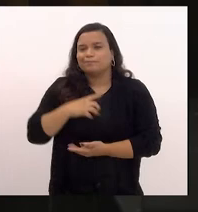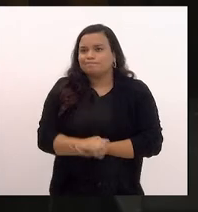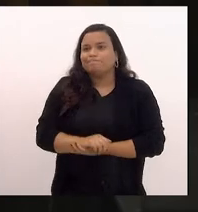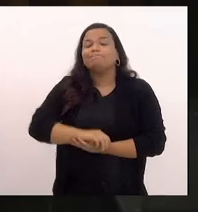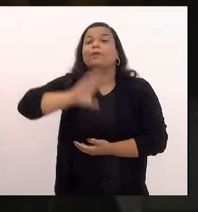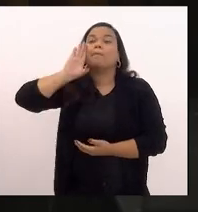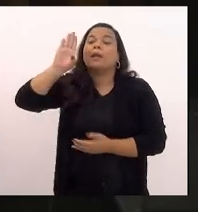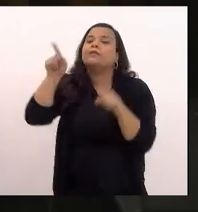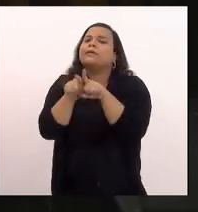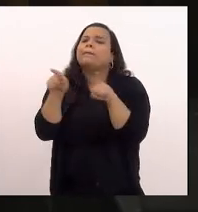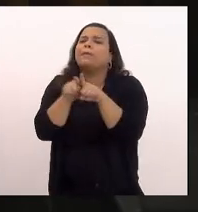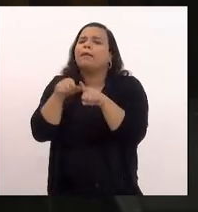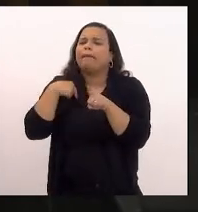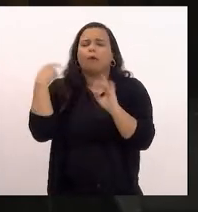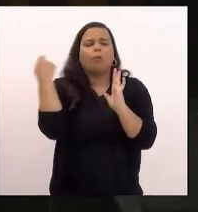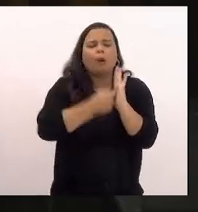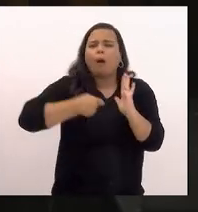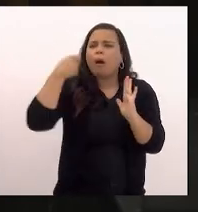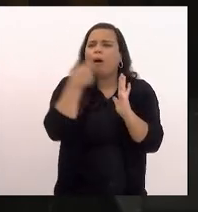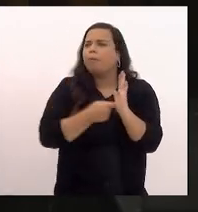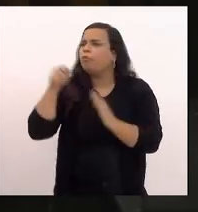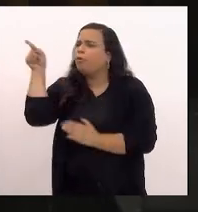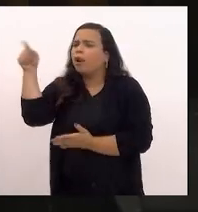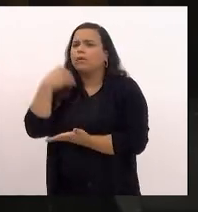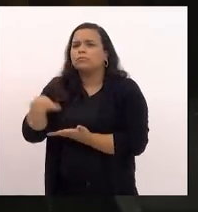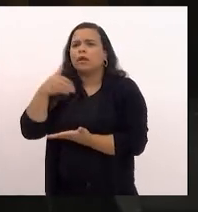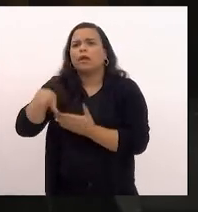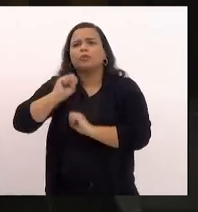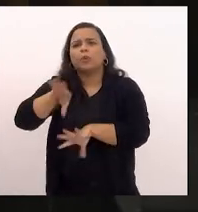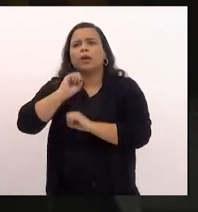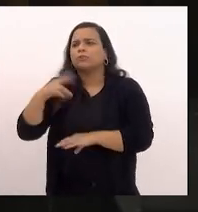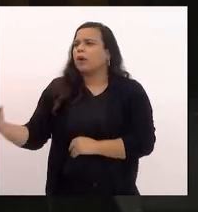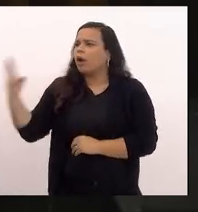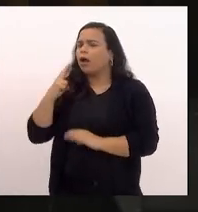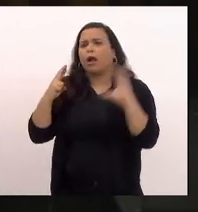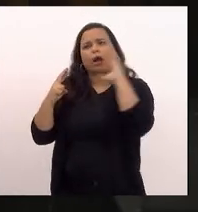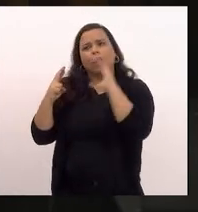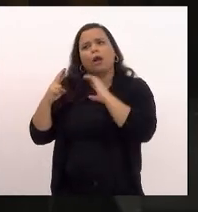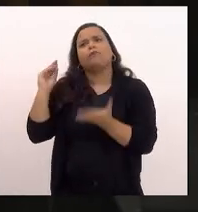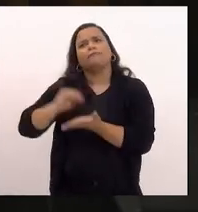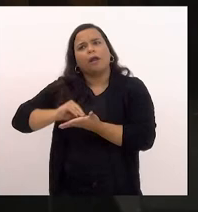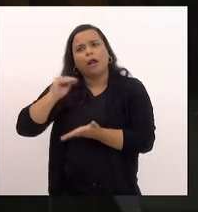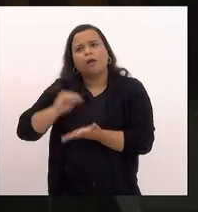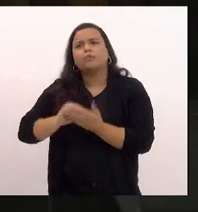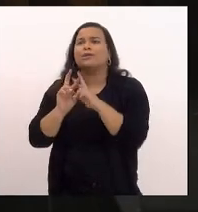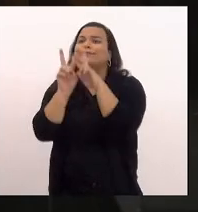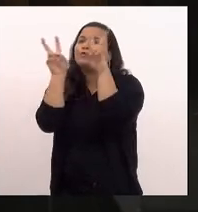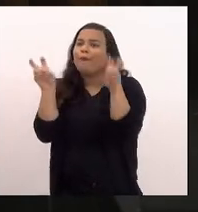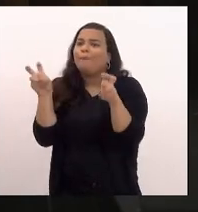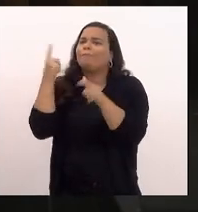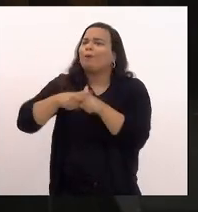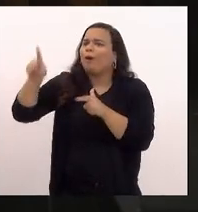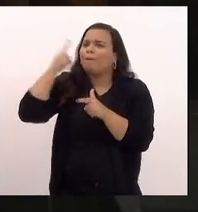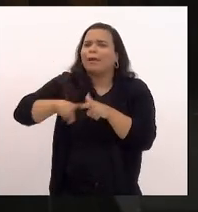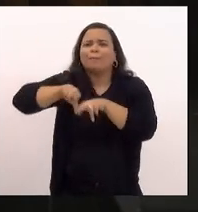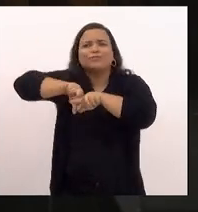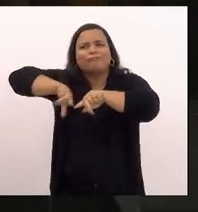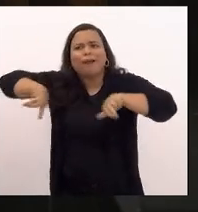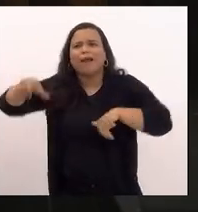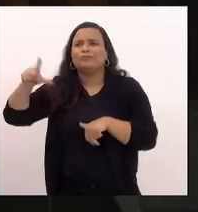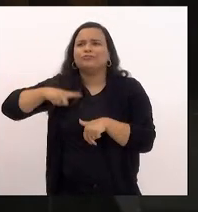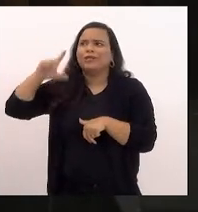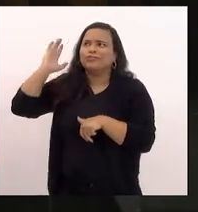cobrado da Secretaria de Educação uma resposta imediata sobre problemas que se arrastam na nossa rede